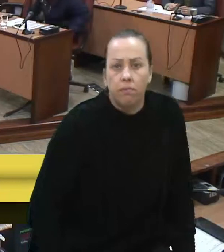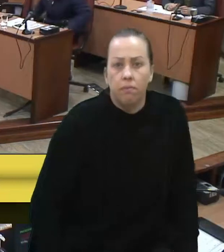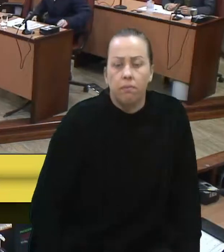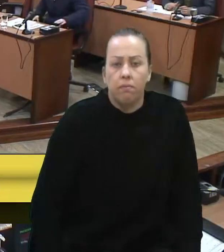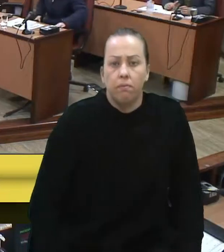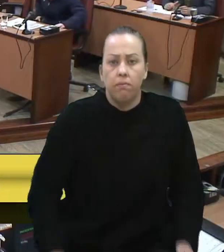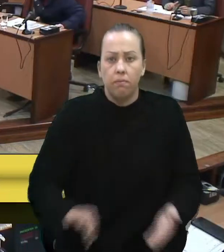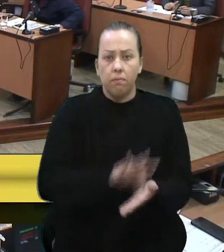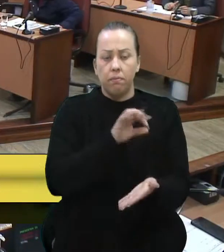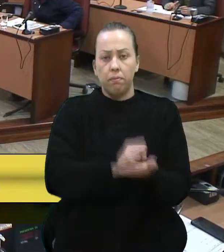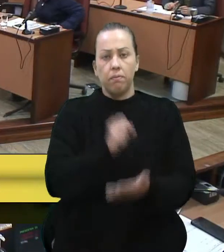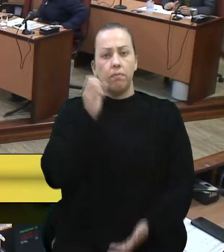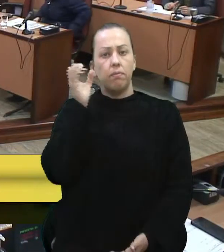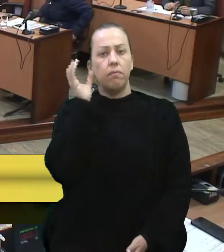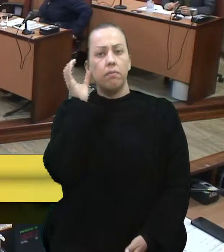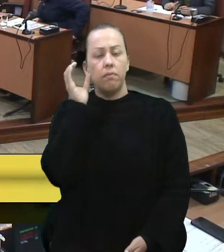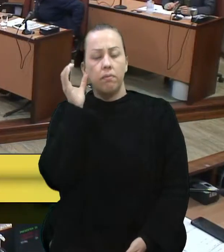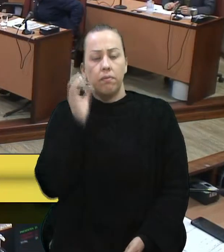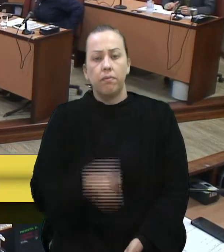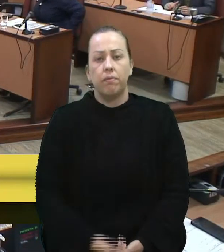Vereador Cadore, com a palavra.